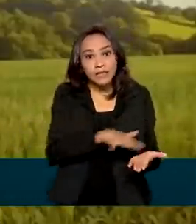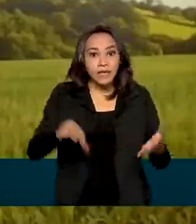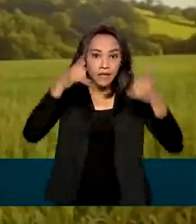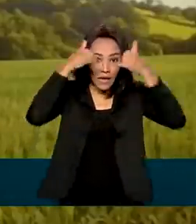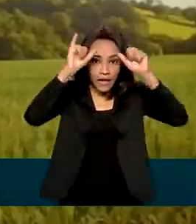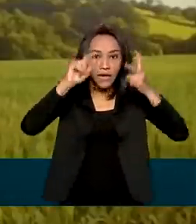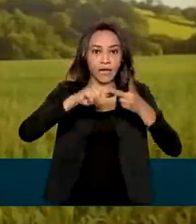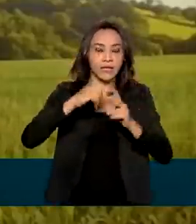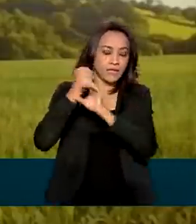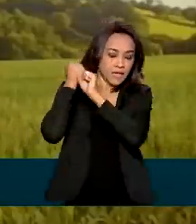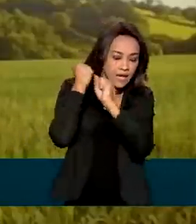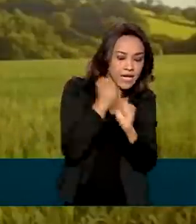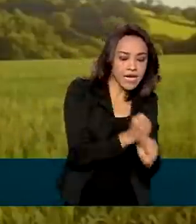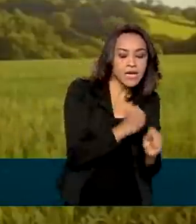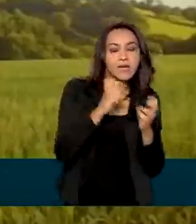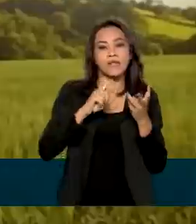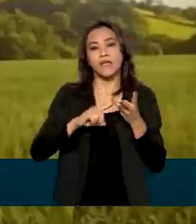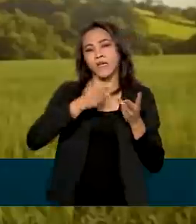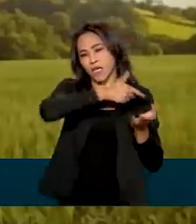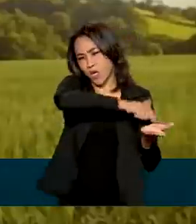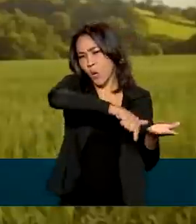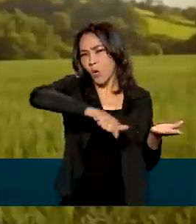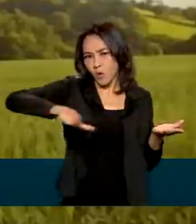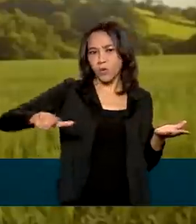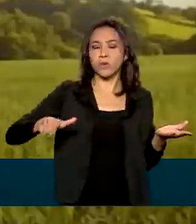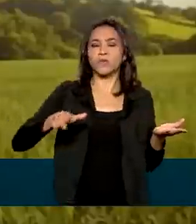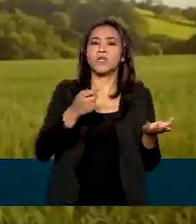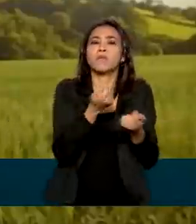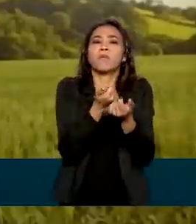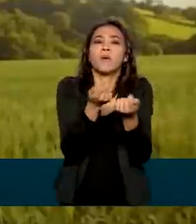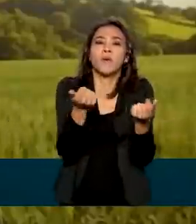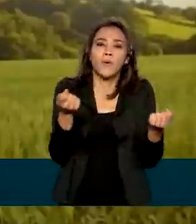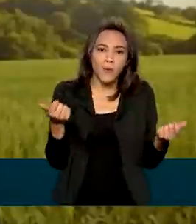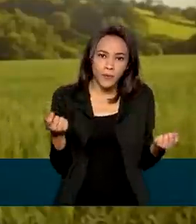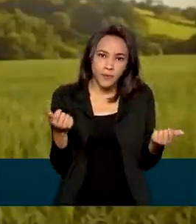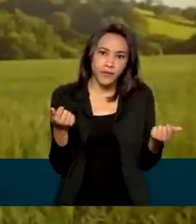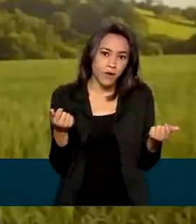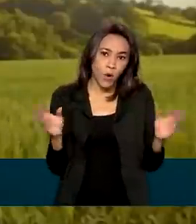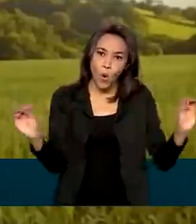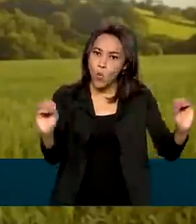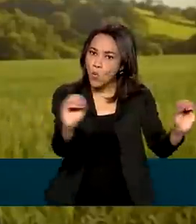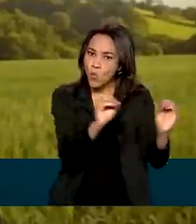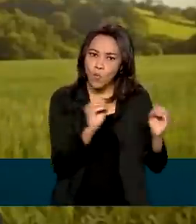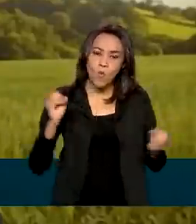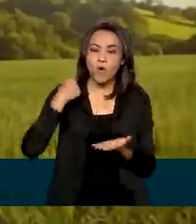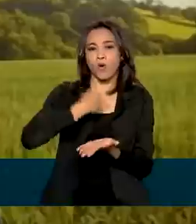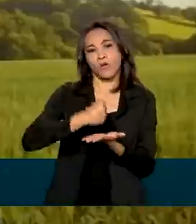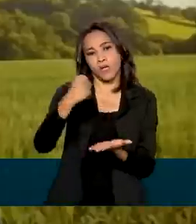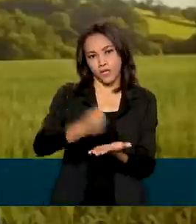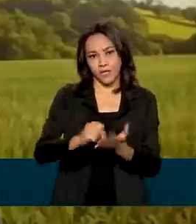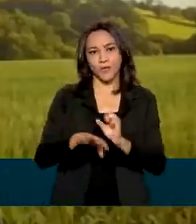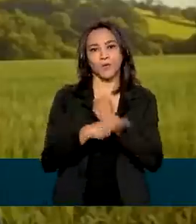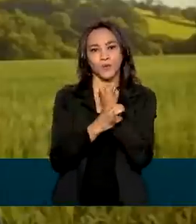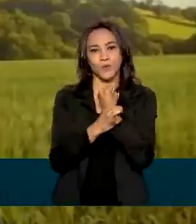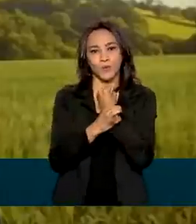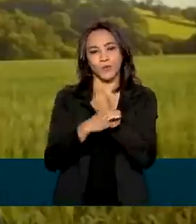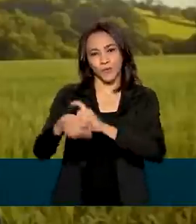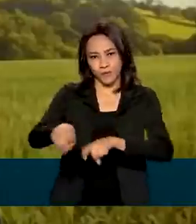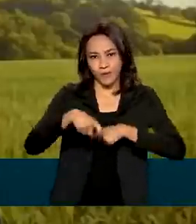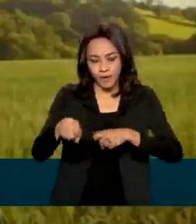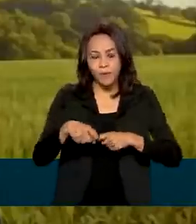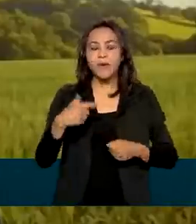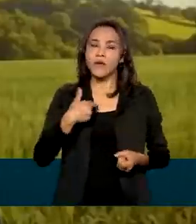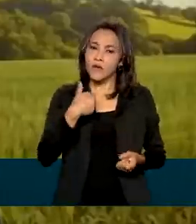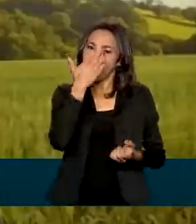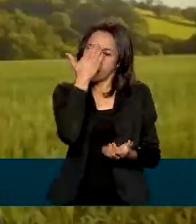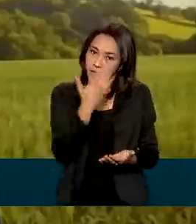da cana, do café e também de outras atividades que ainda tem pouca ou nenhuma contratação do seguro rural. Acredito que